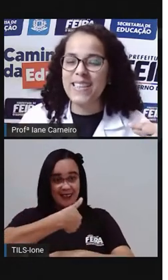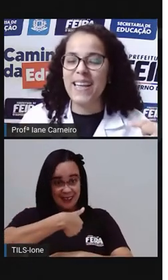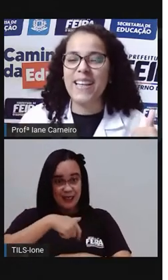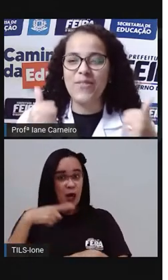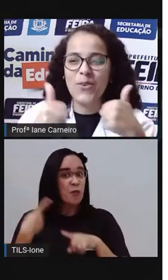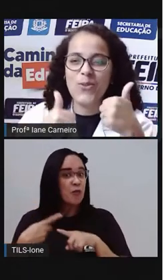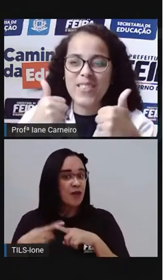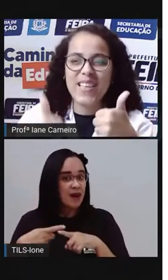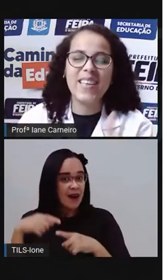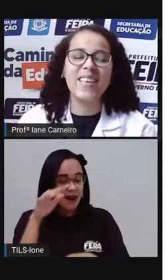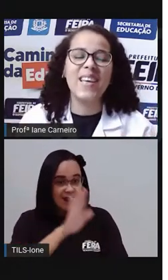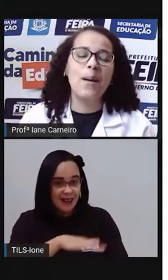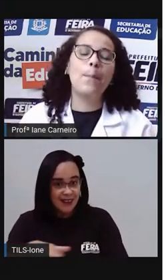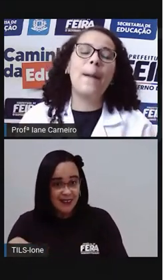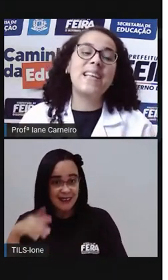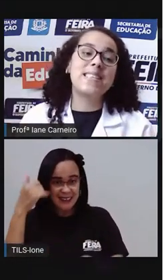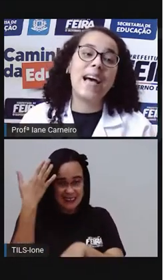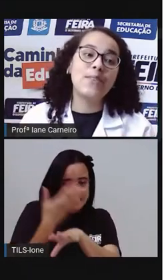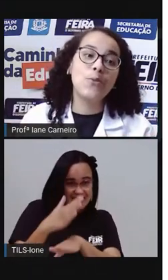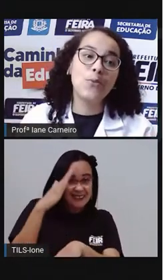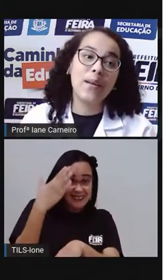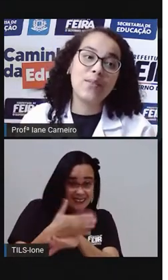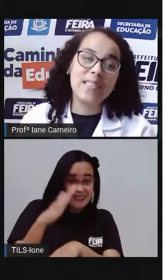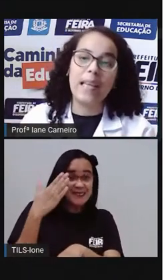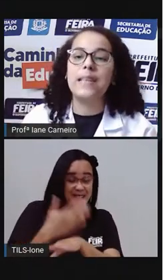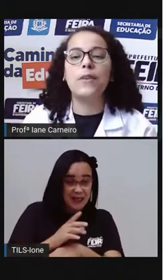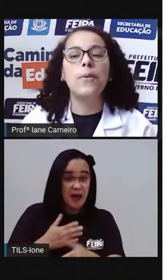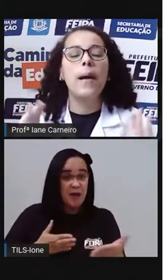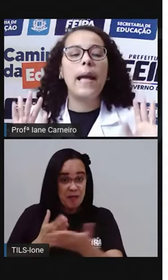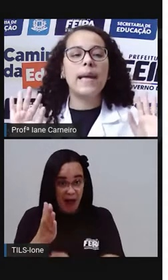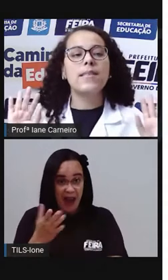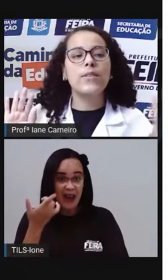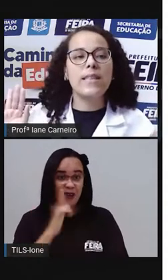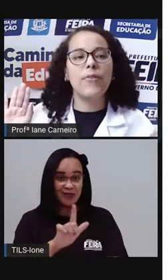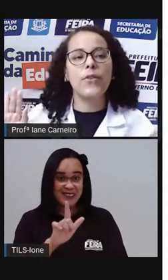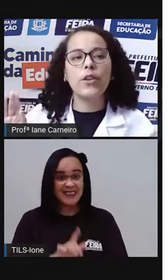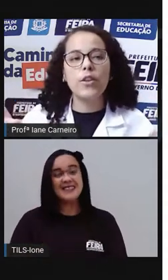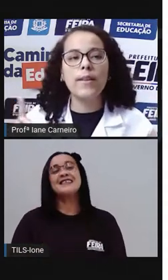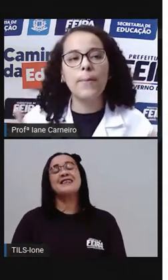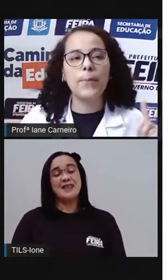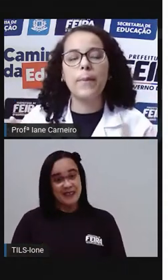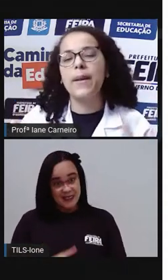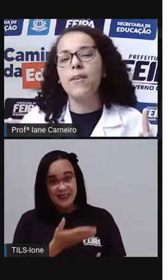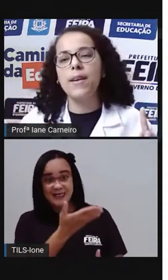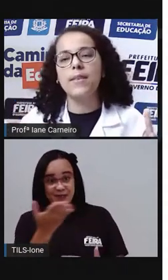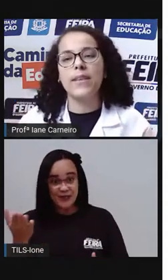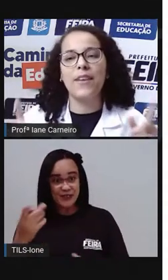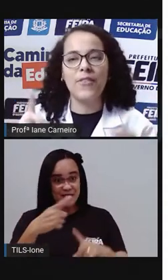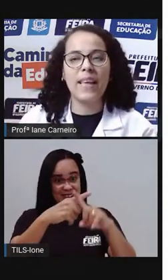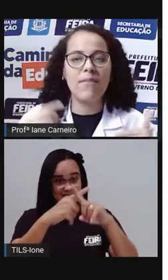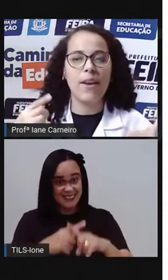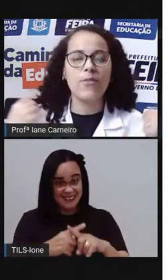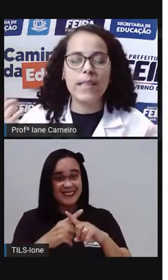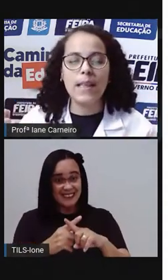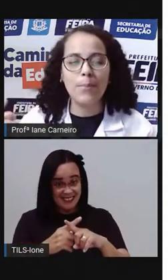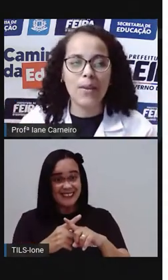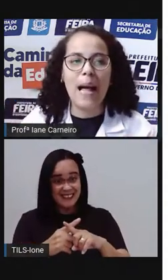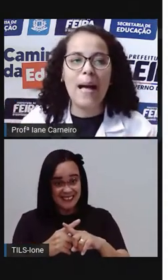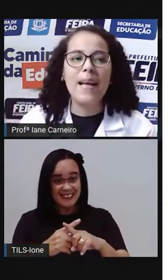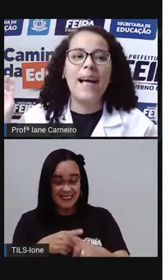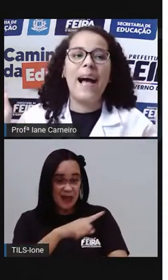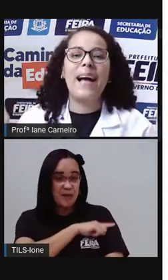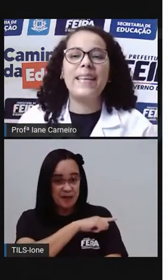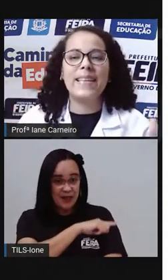estão treinando ali vão conseguir passar do número 100. Então, esse é o desafio que eu estou dando para o primeiro ano. Quero ver quem vai conseguir